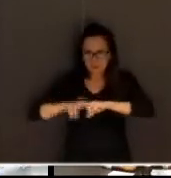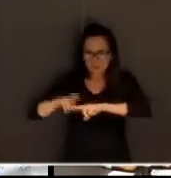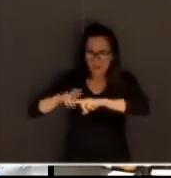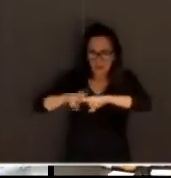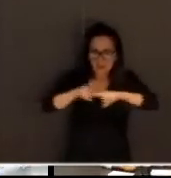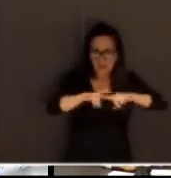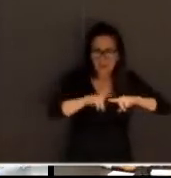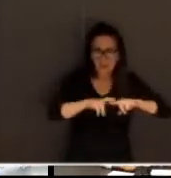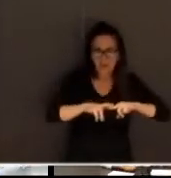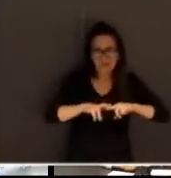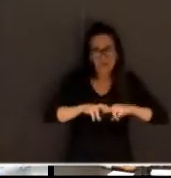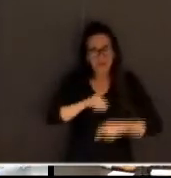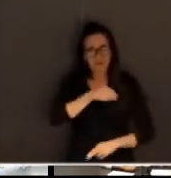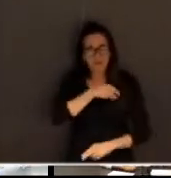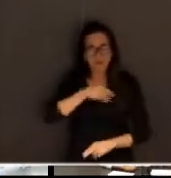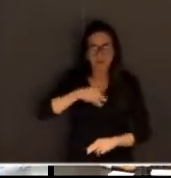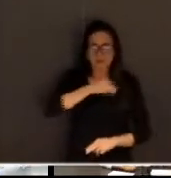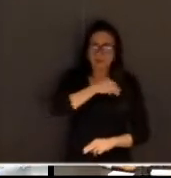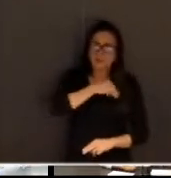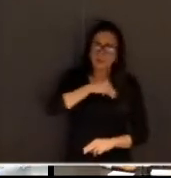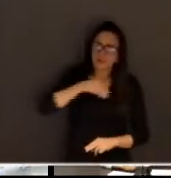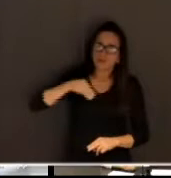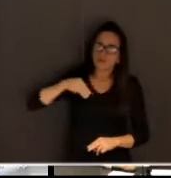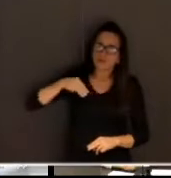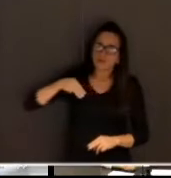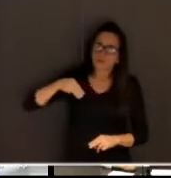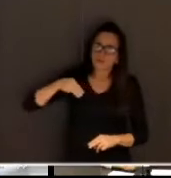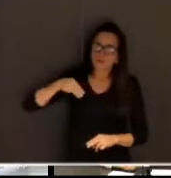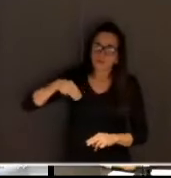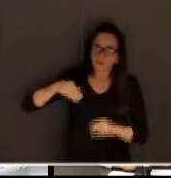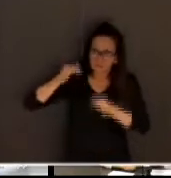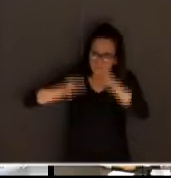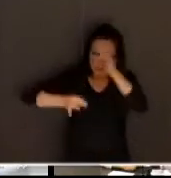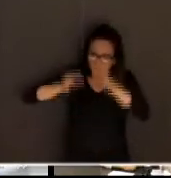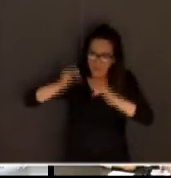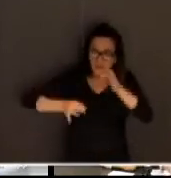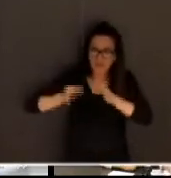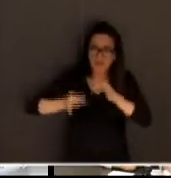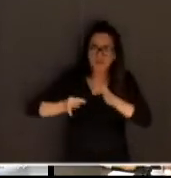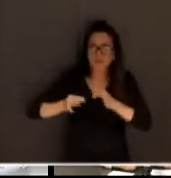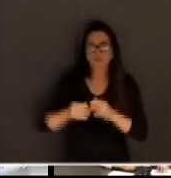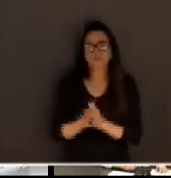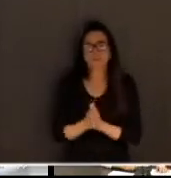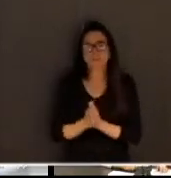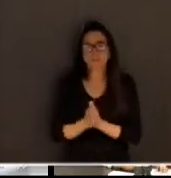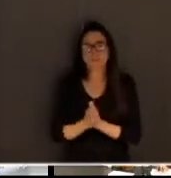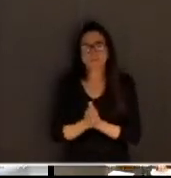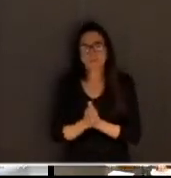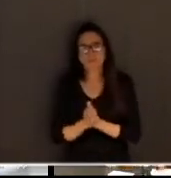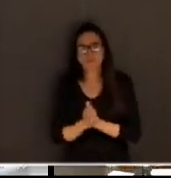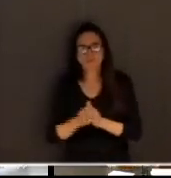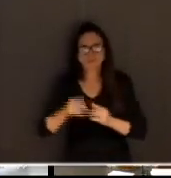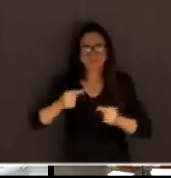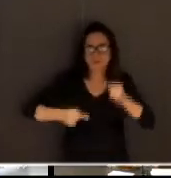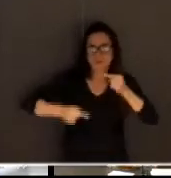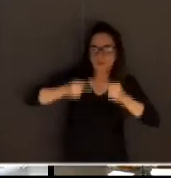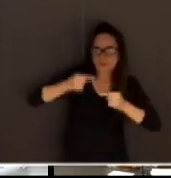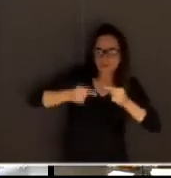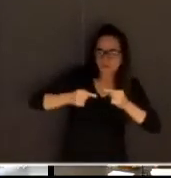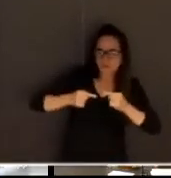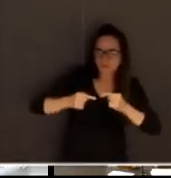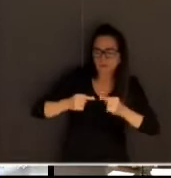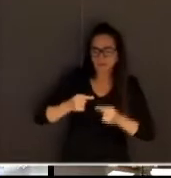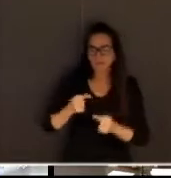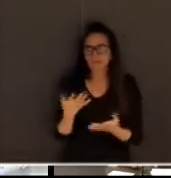Ministério da Justiça, para conversarmos, para dialogarmos. Era um momento de diálogo, era um momento de construção.